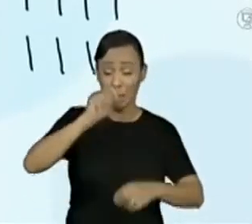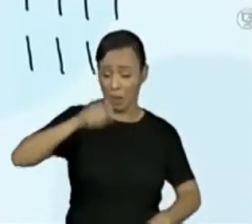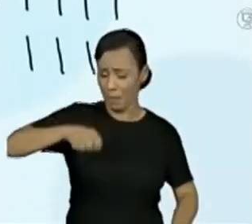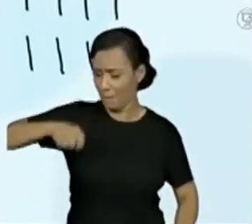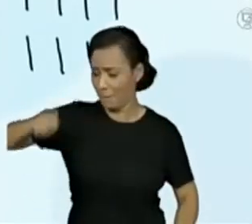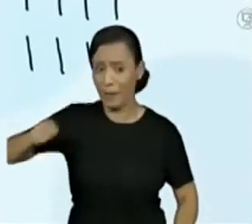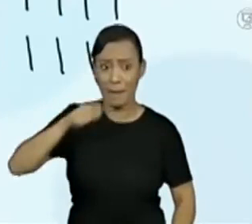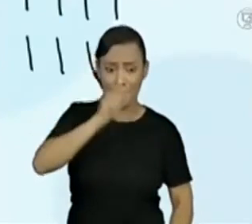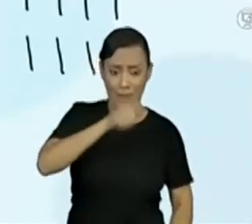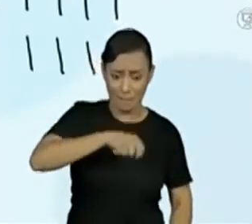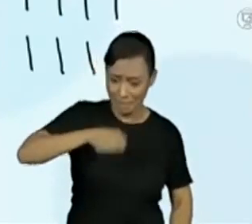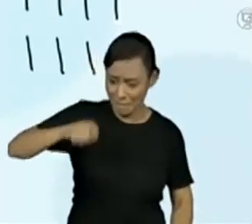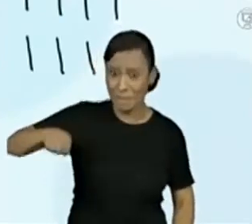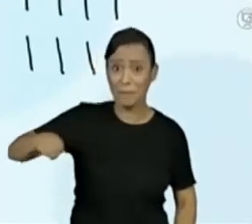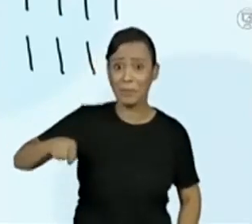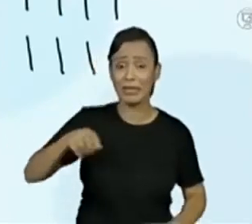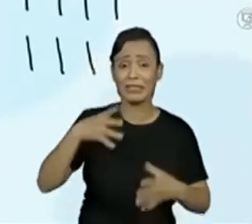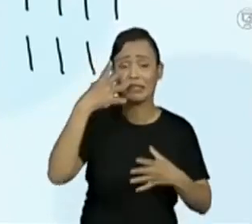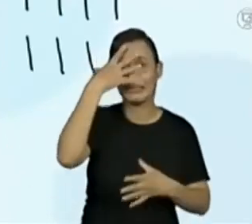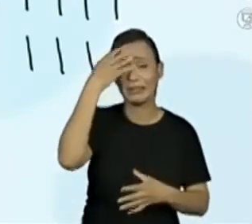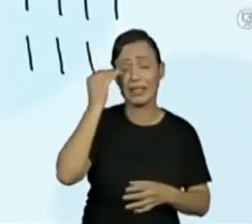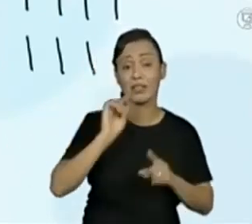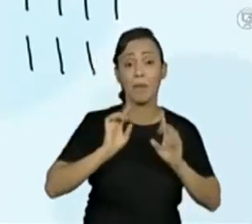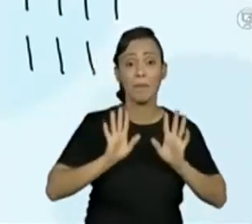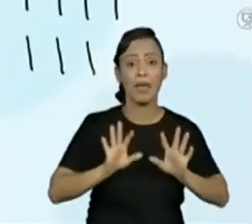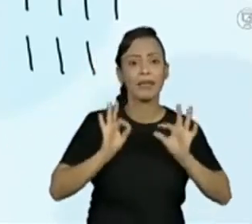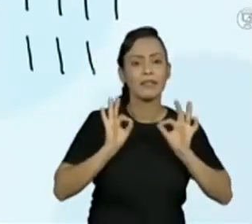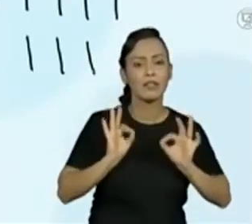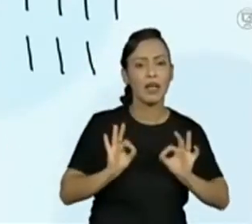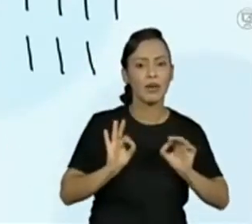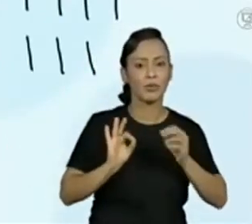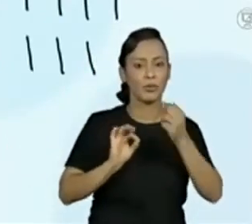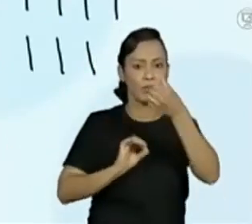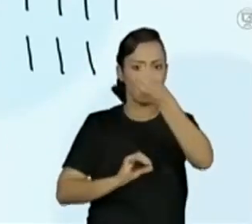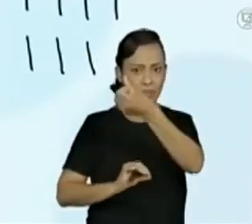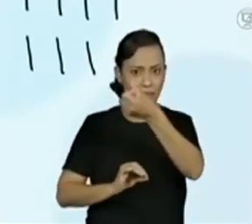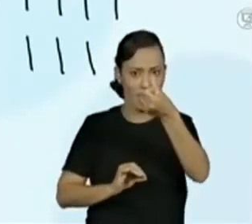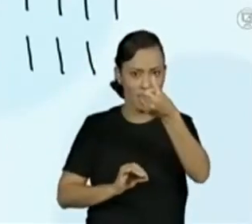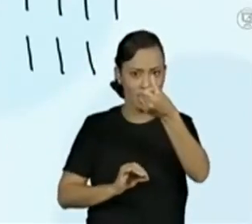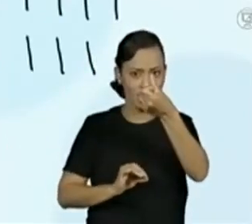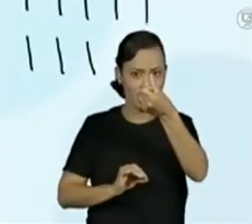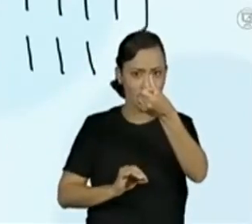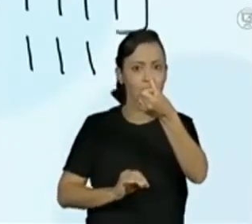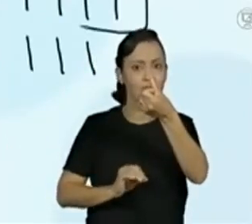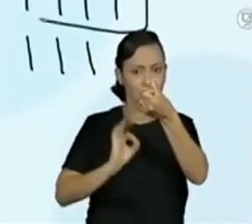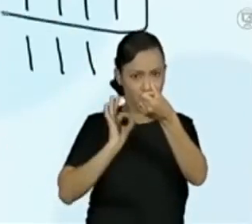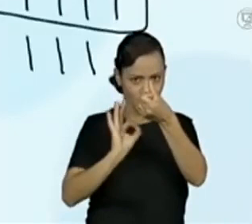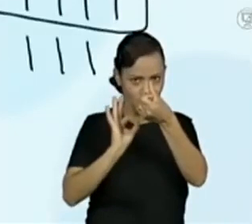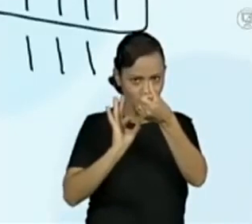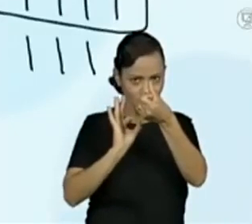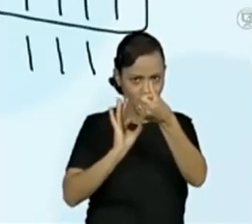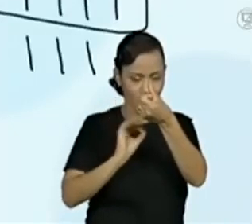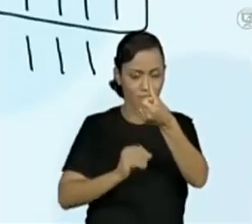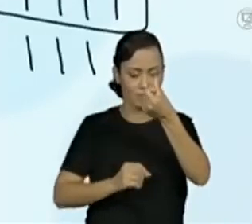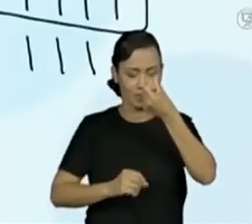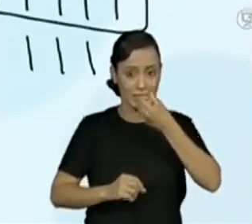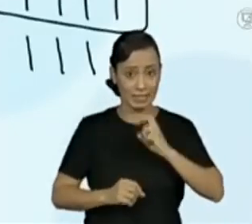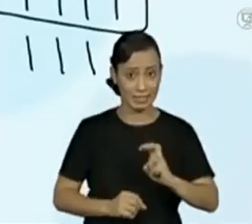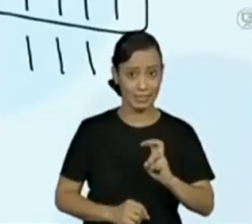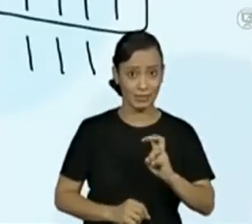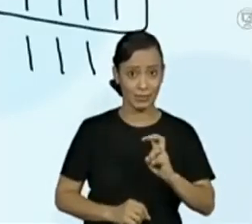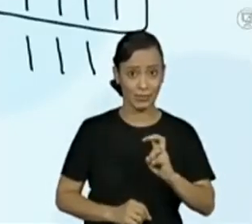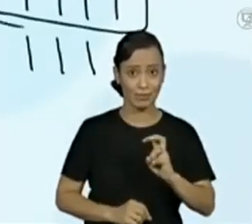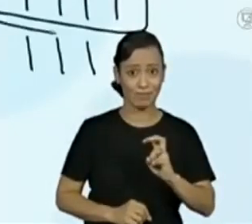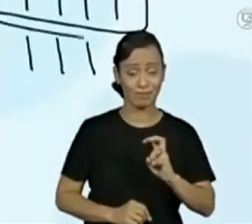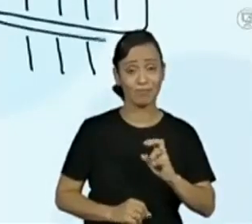porque ele esqueceria que teria que fazer apenas cinco tracinhos. Nada impede dele contar seis tracinhos e depois contar Ou eu